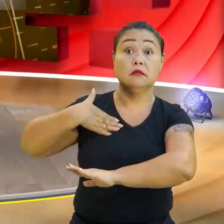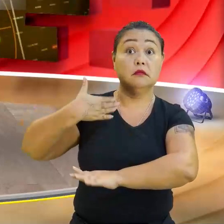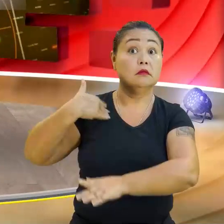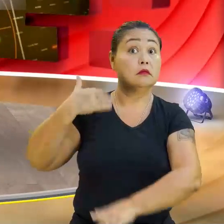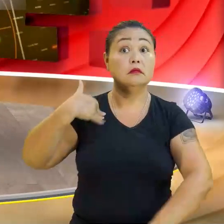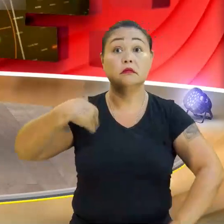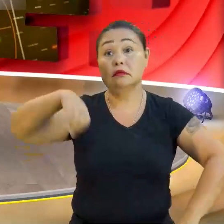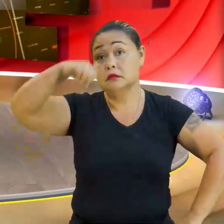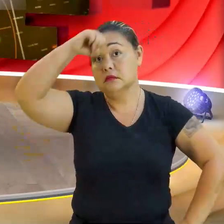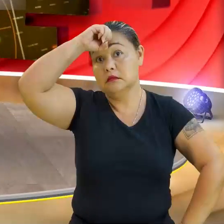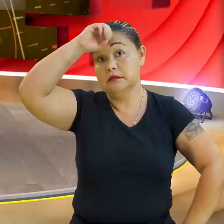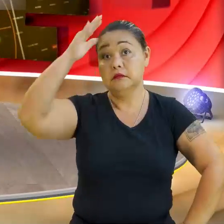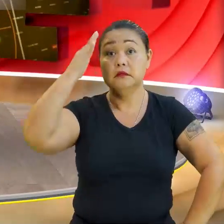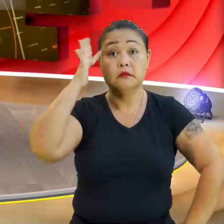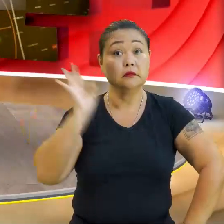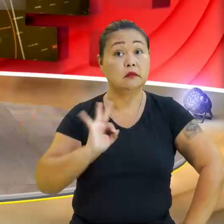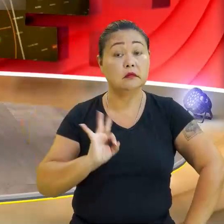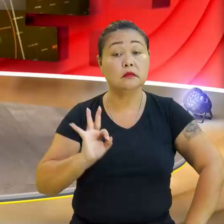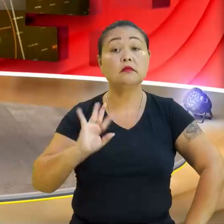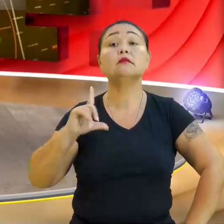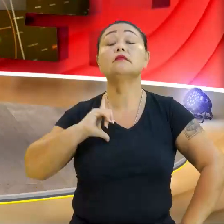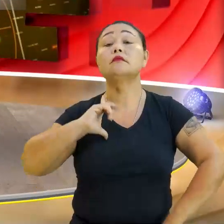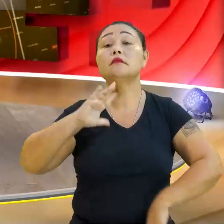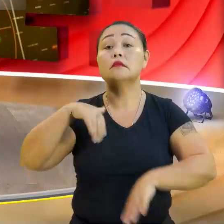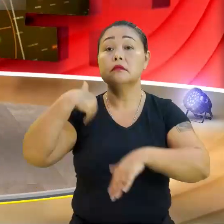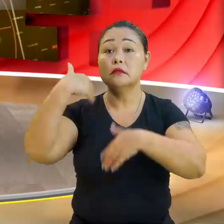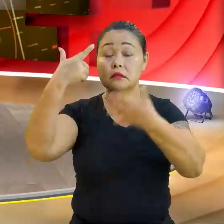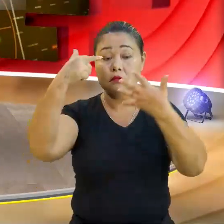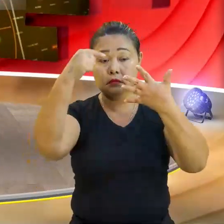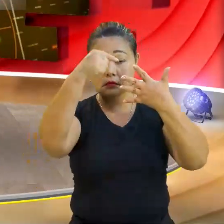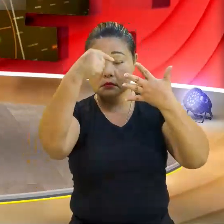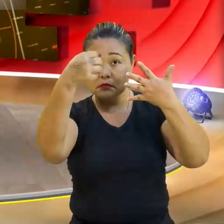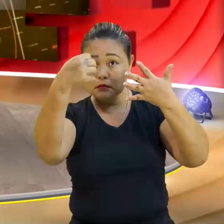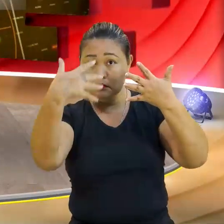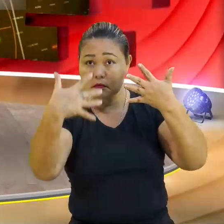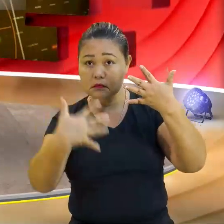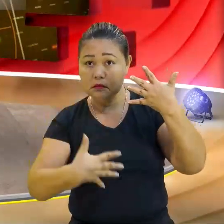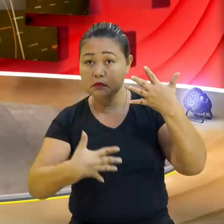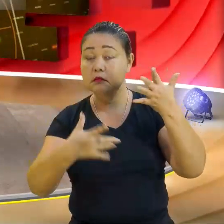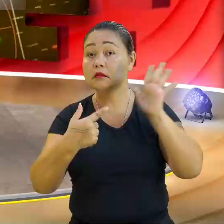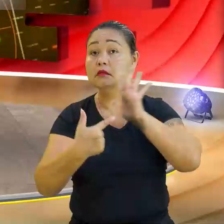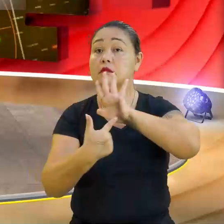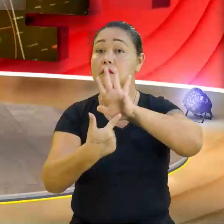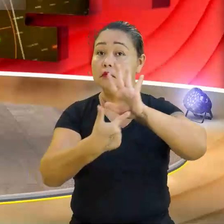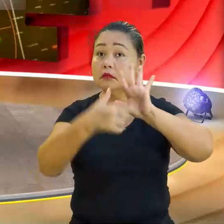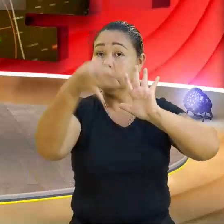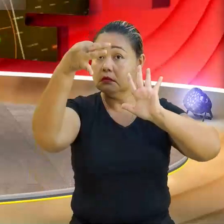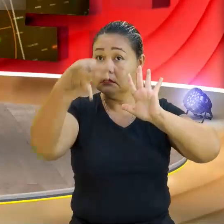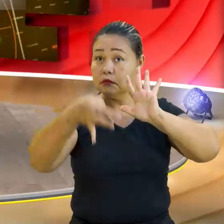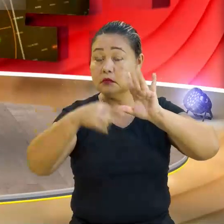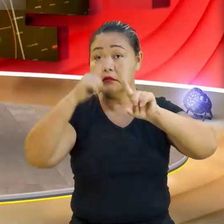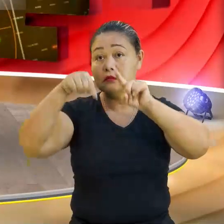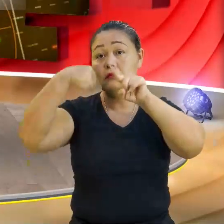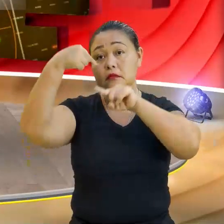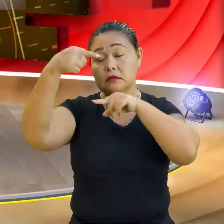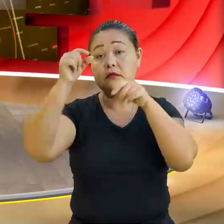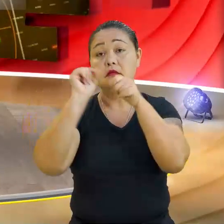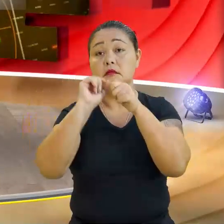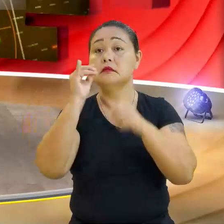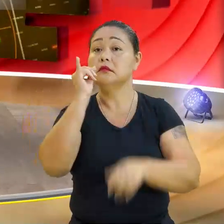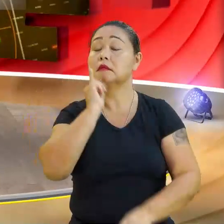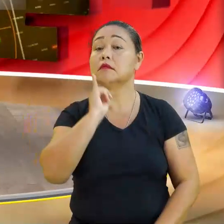entendi. Mas sempre é tempo. O passo a passo vai mostrar direitinho como que vai funcionar. E depois a gente ainda faz um exemplo para